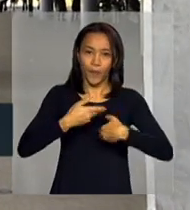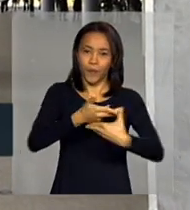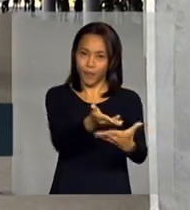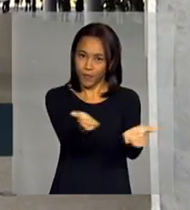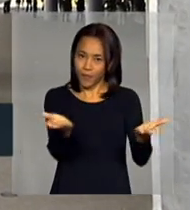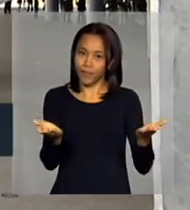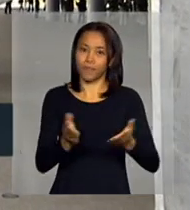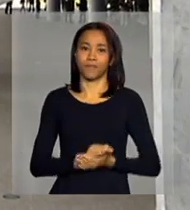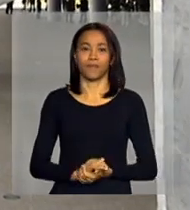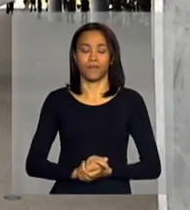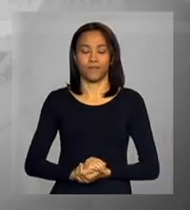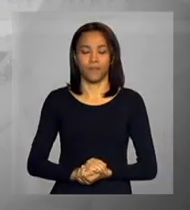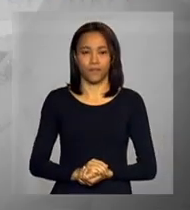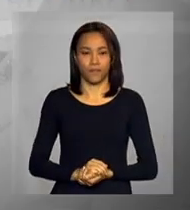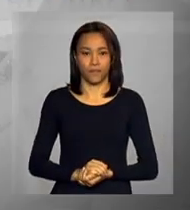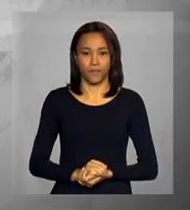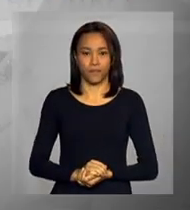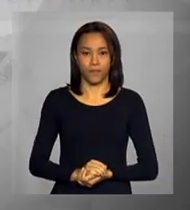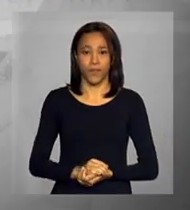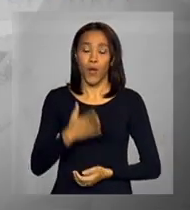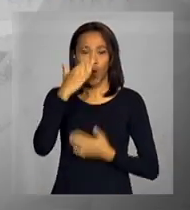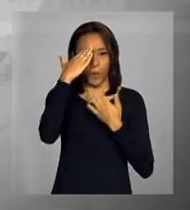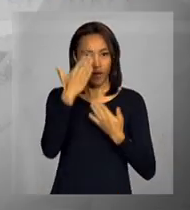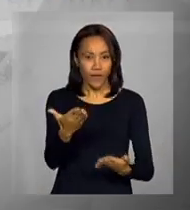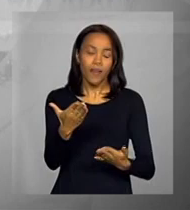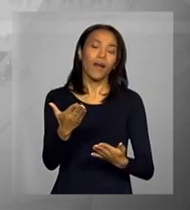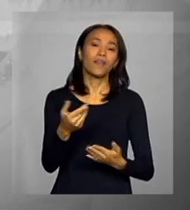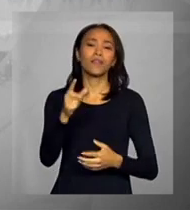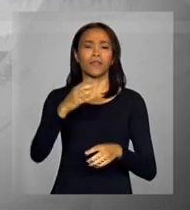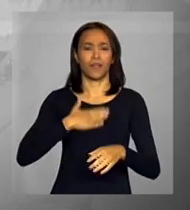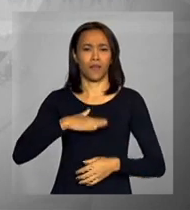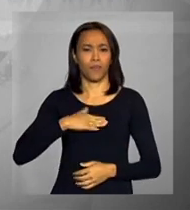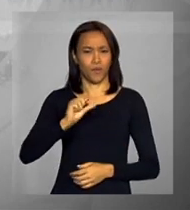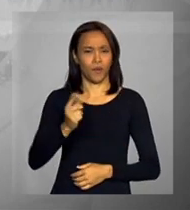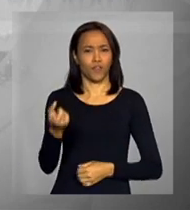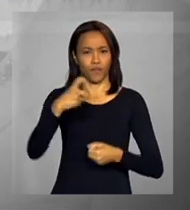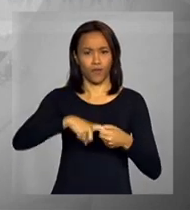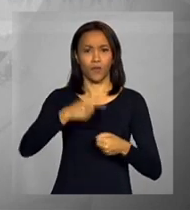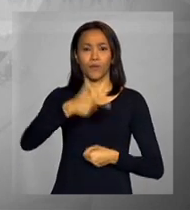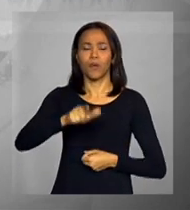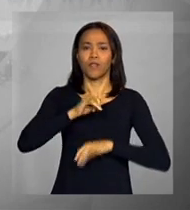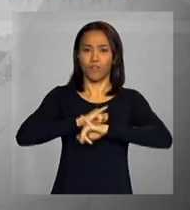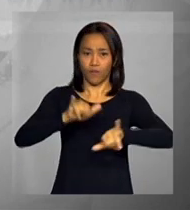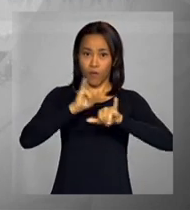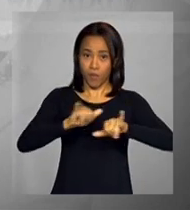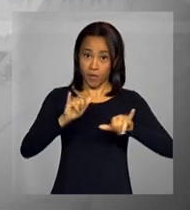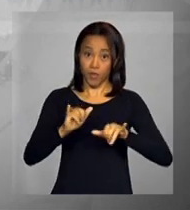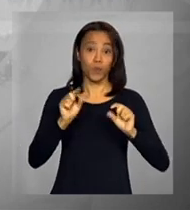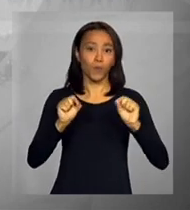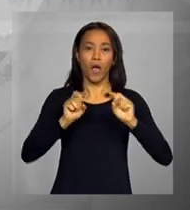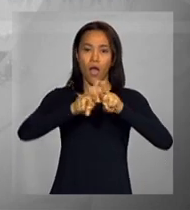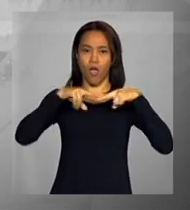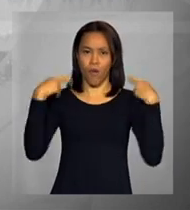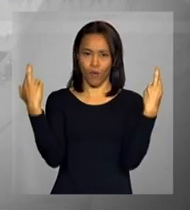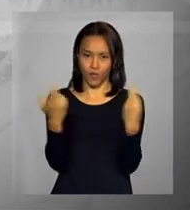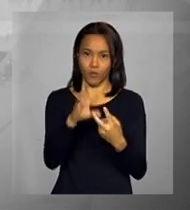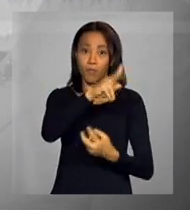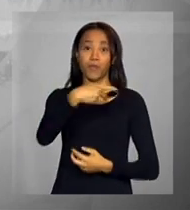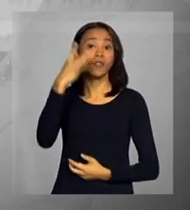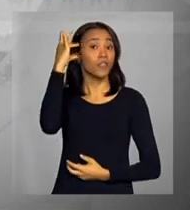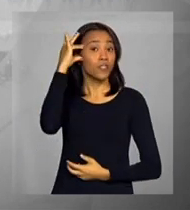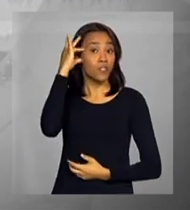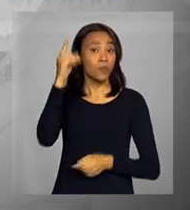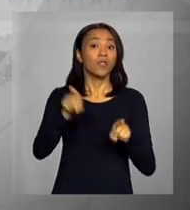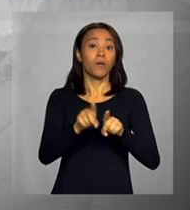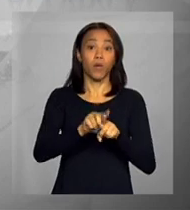egípcia. Malu. Obrigada, Daniela. E daqui a pouco a gente volta com outras informações sobre a reunião da presidenta Dilma